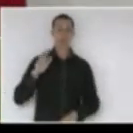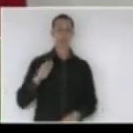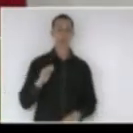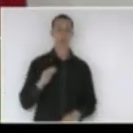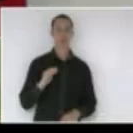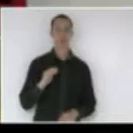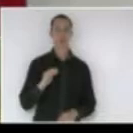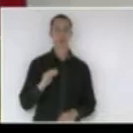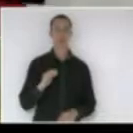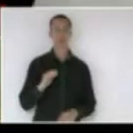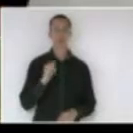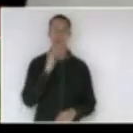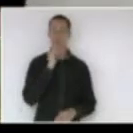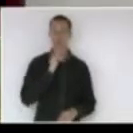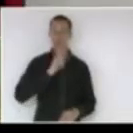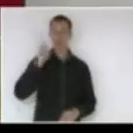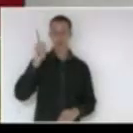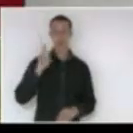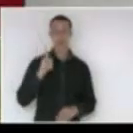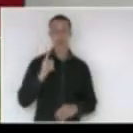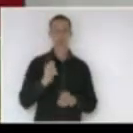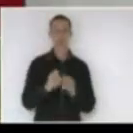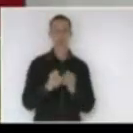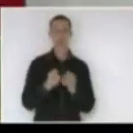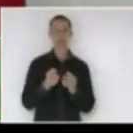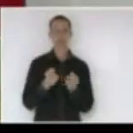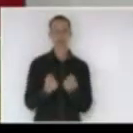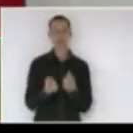aconteceu com a cadeia da suinocultura